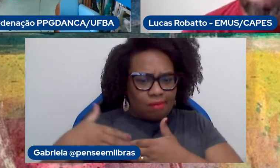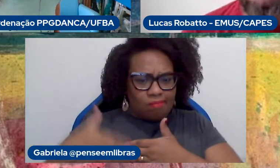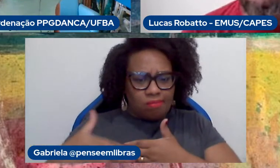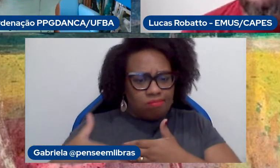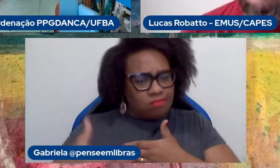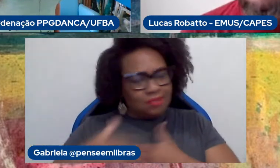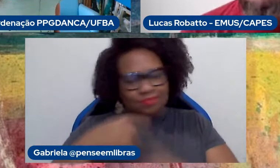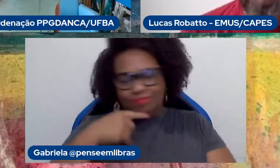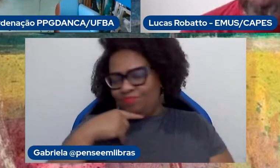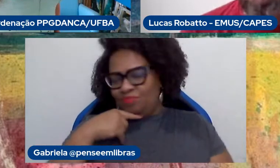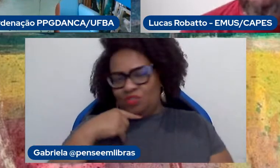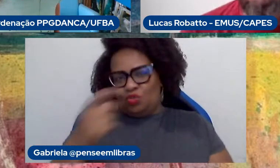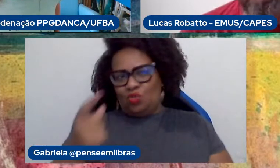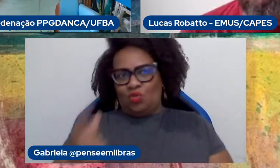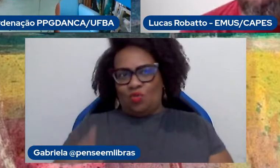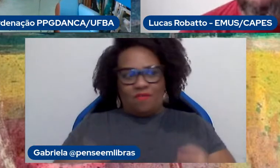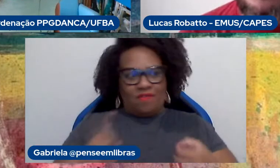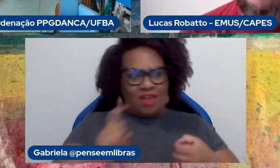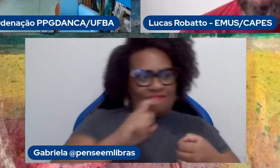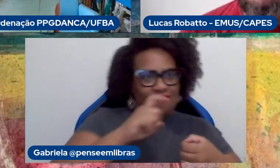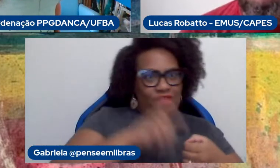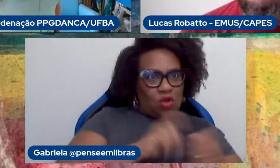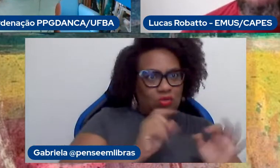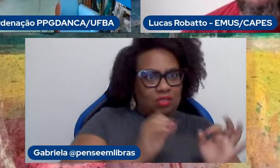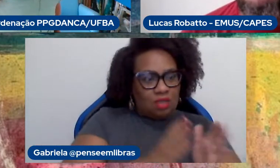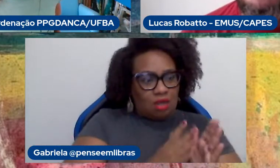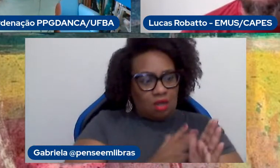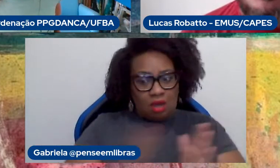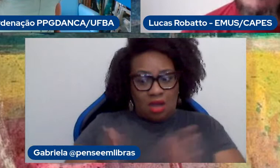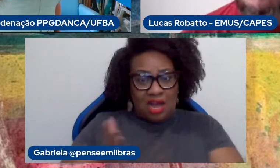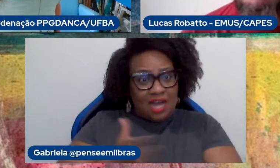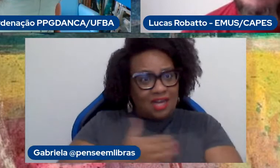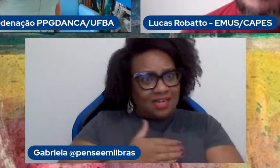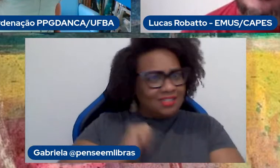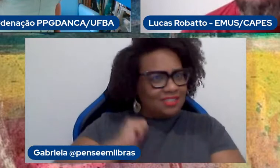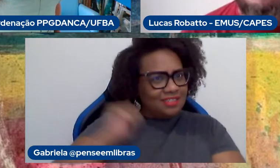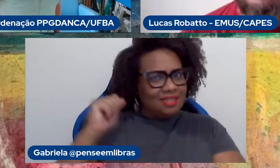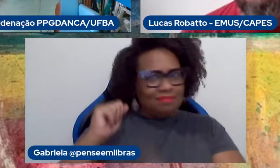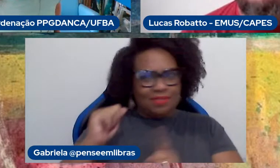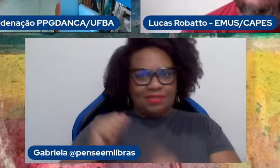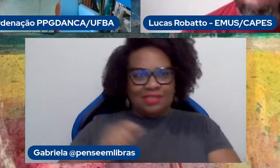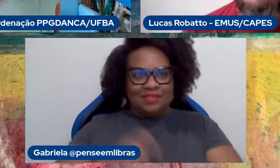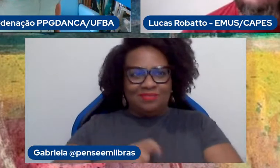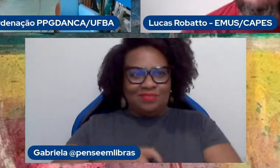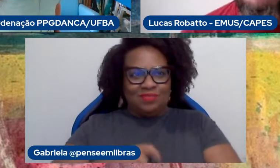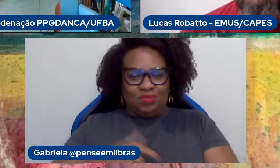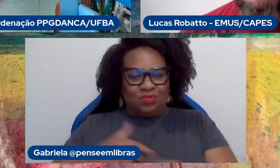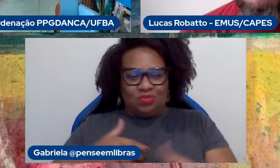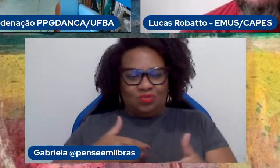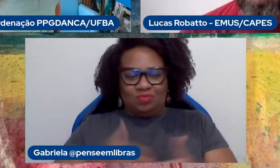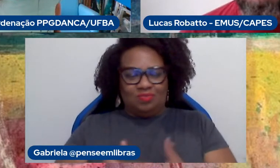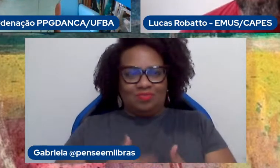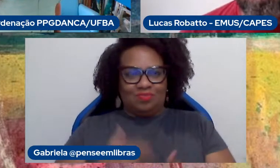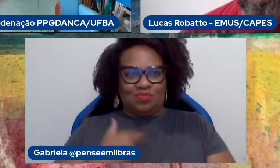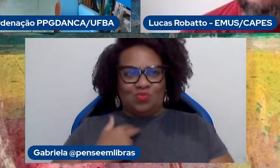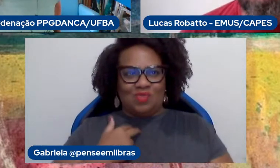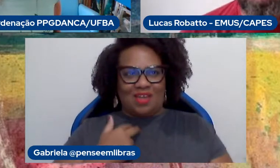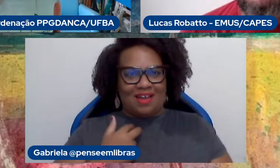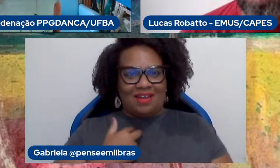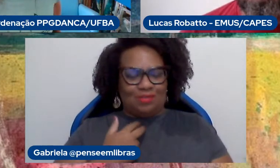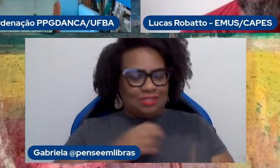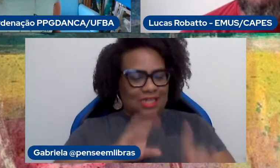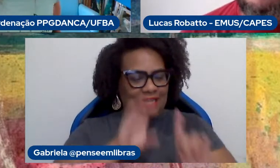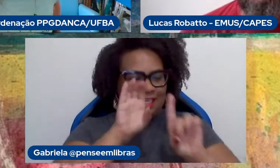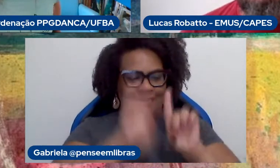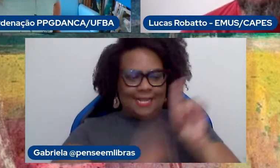retomada a tempo da gente poder completá-la antes disso. Já não dá mais tempo, o calendário já não é suficiente. Então, o que é que